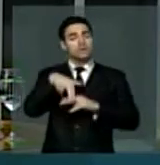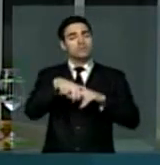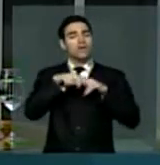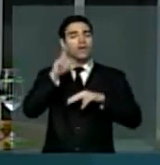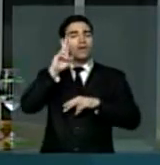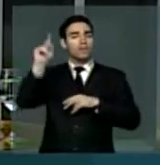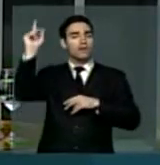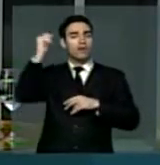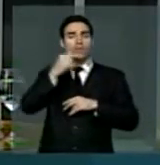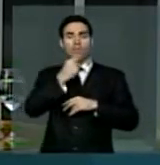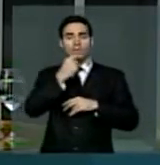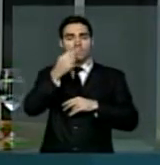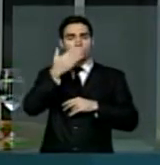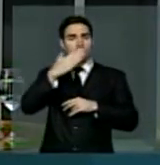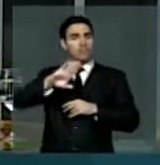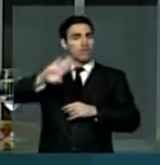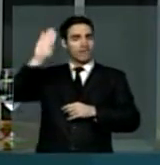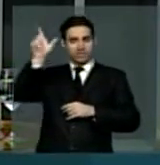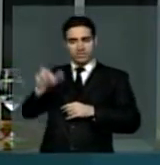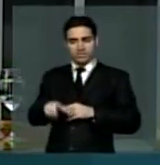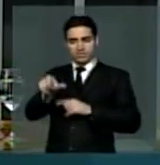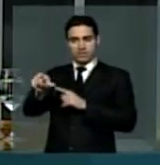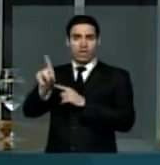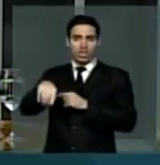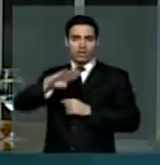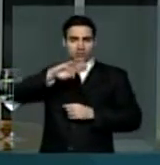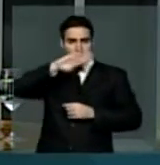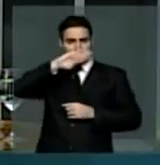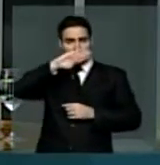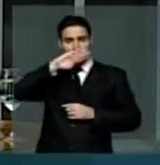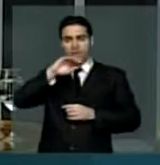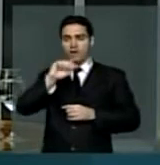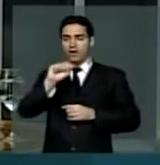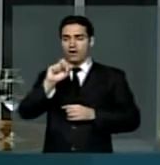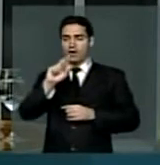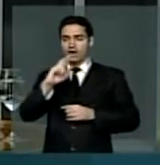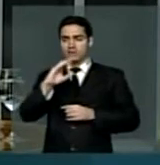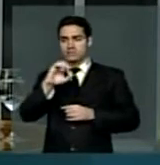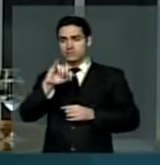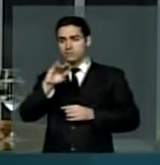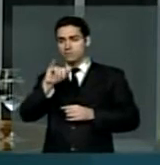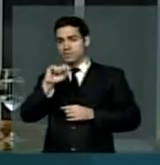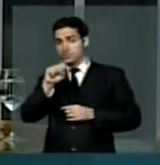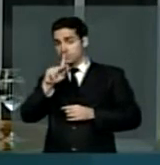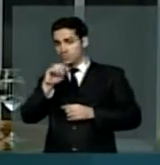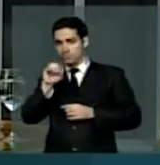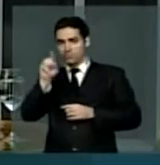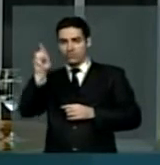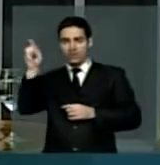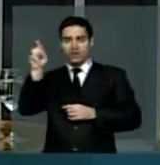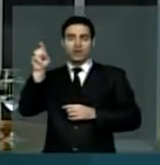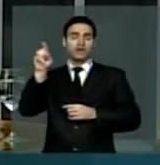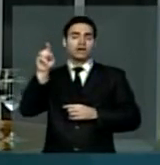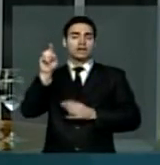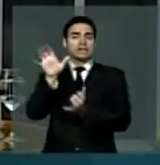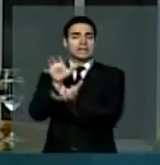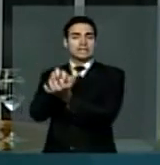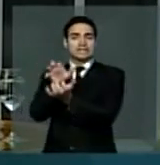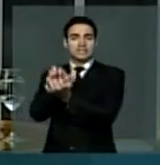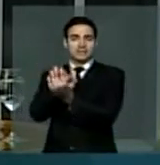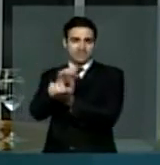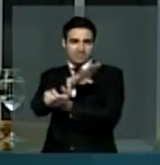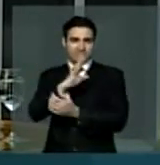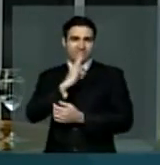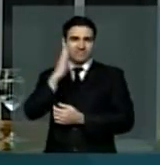profeta, a sebiço, que foi lá de Olinda e Recife, Dom Helder Câmara, que V.